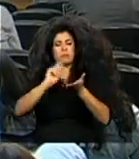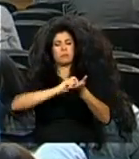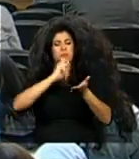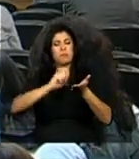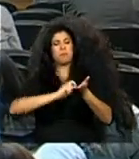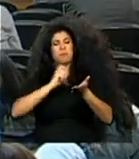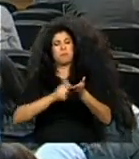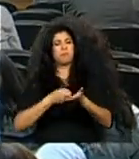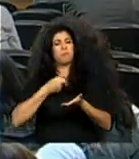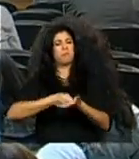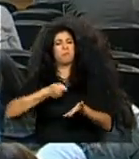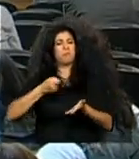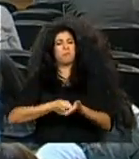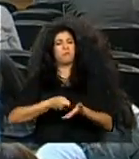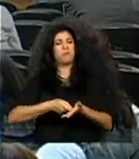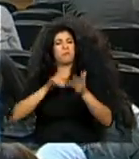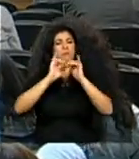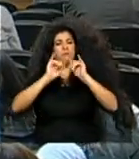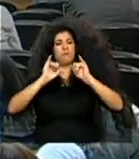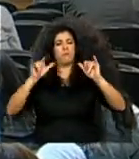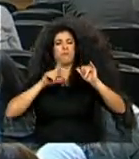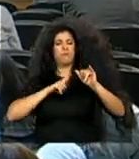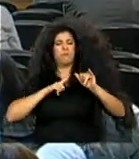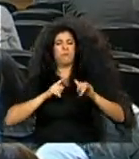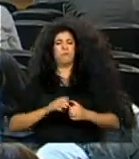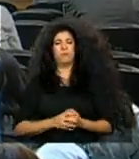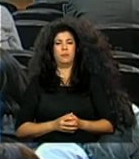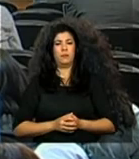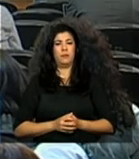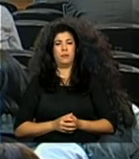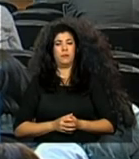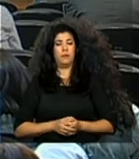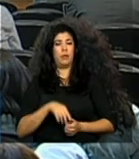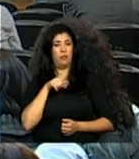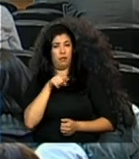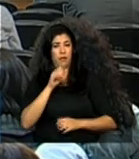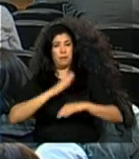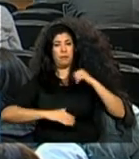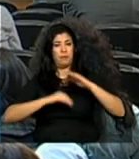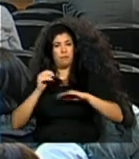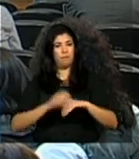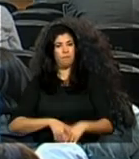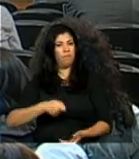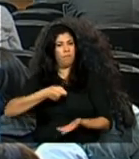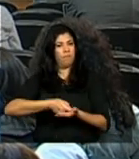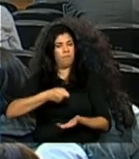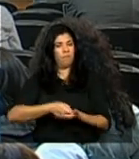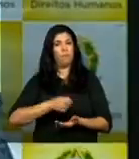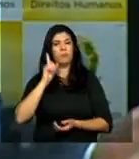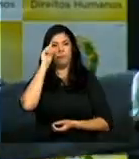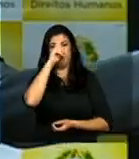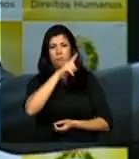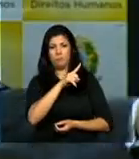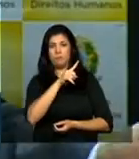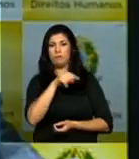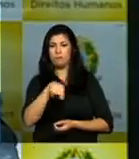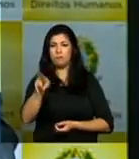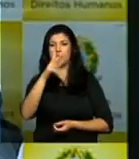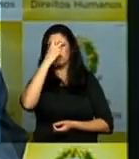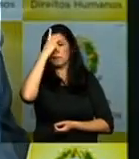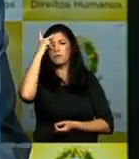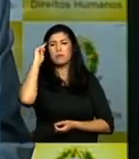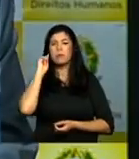existentes e publicizados. Este é um exercício muito duro e muito duro para você